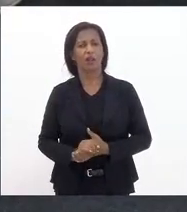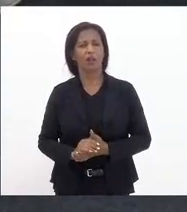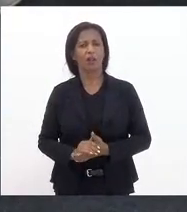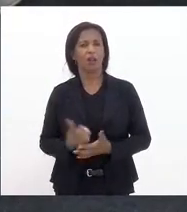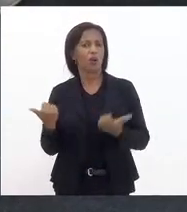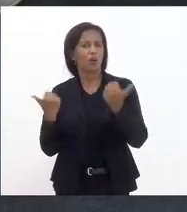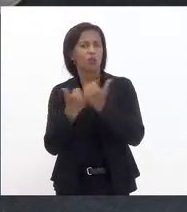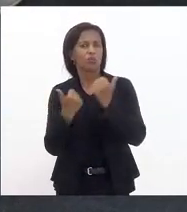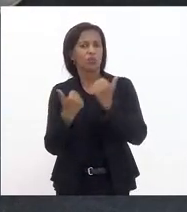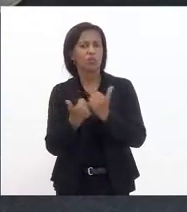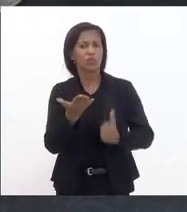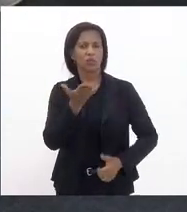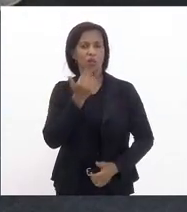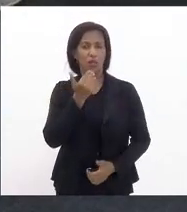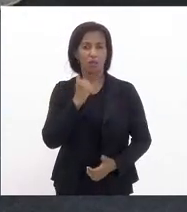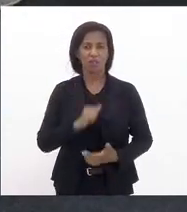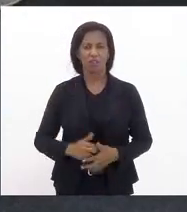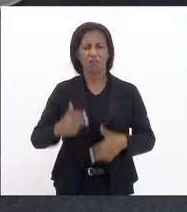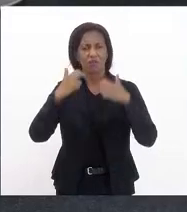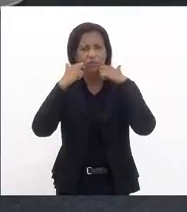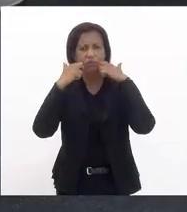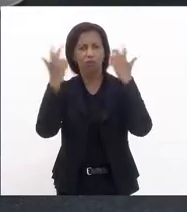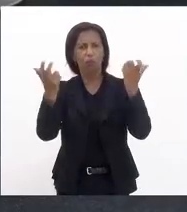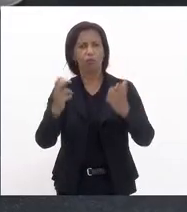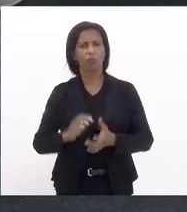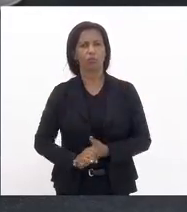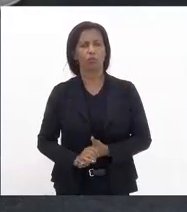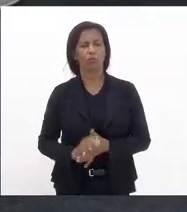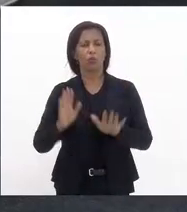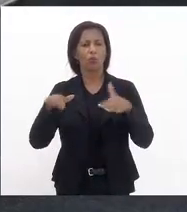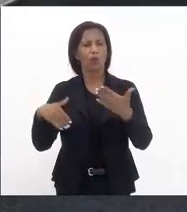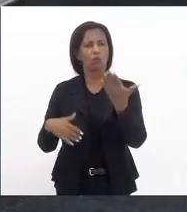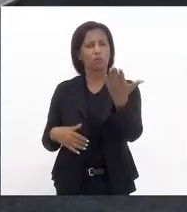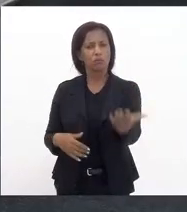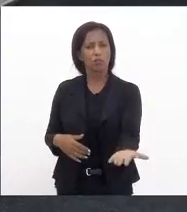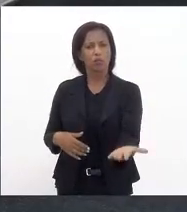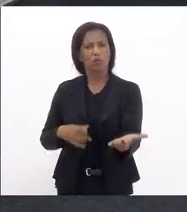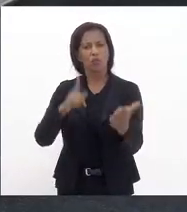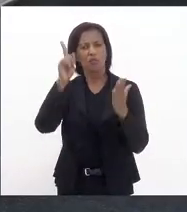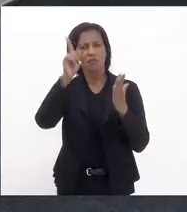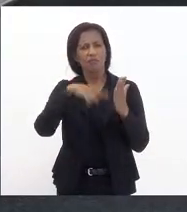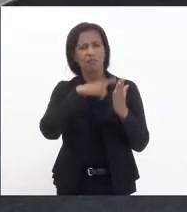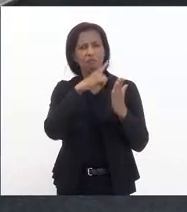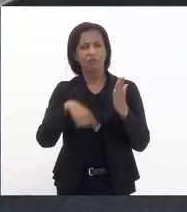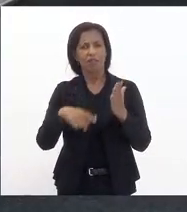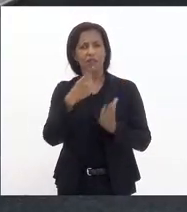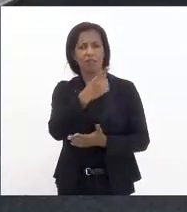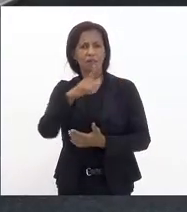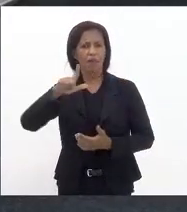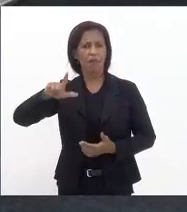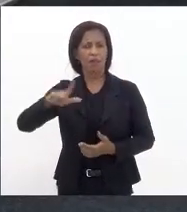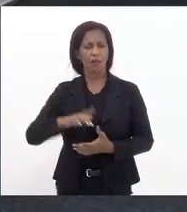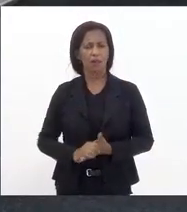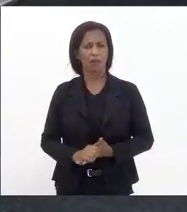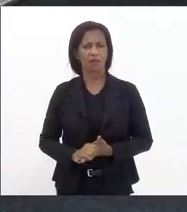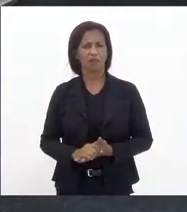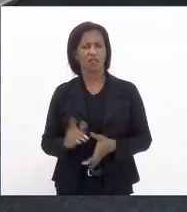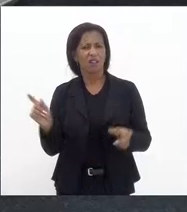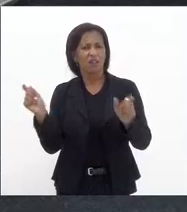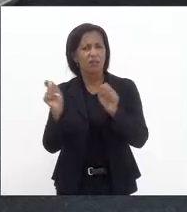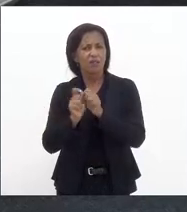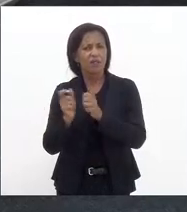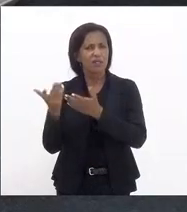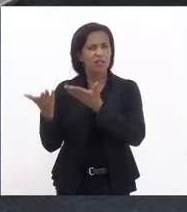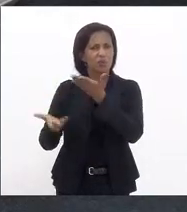auxílio alimentação é vergonhoso quando o senhor veta esse projeto fazendo